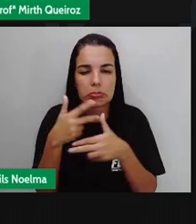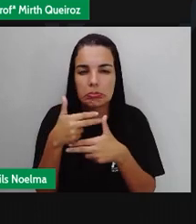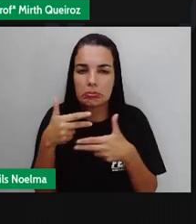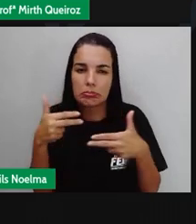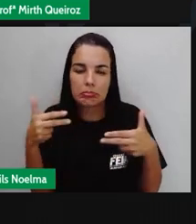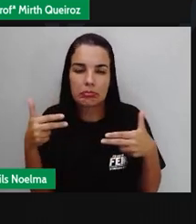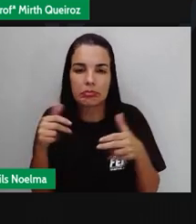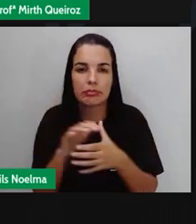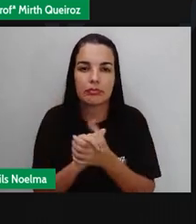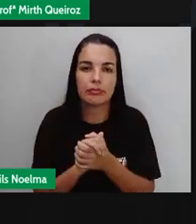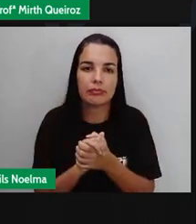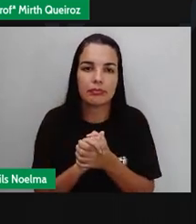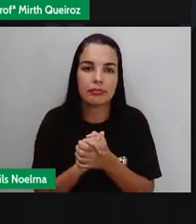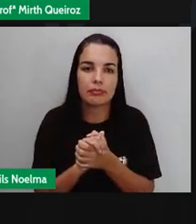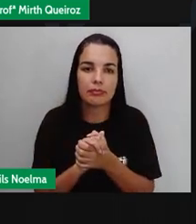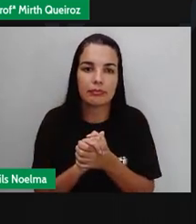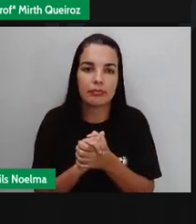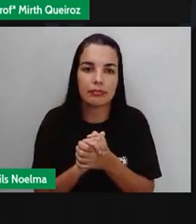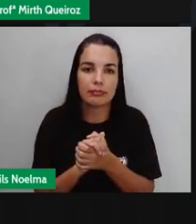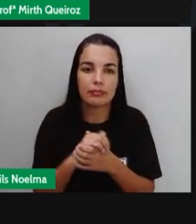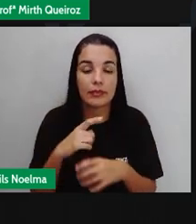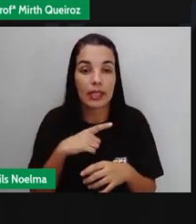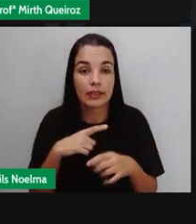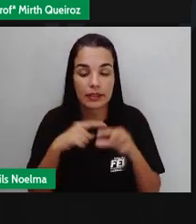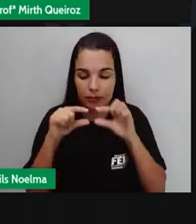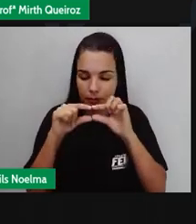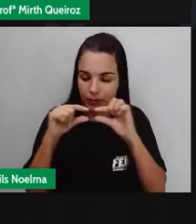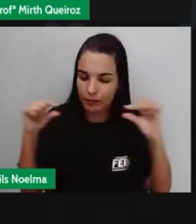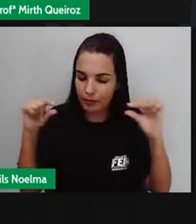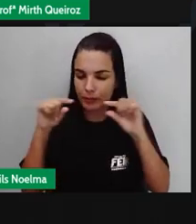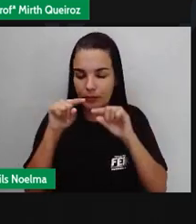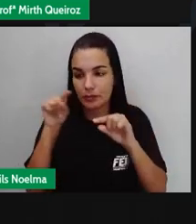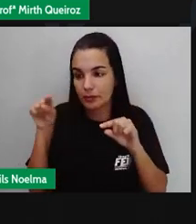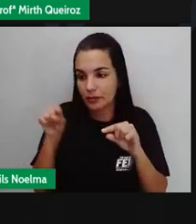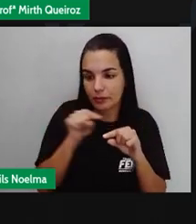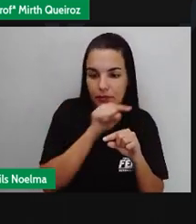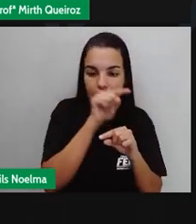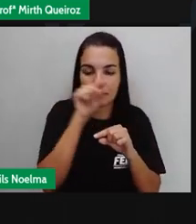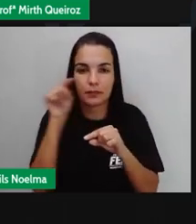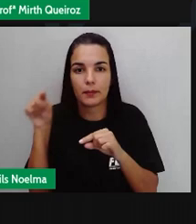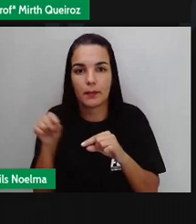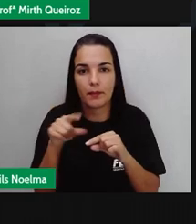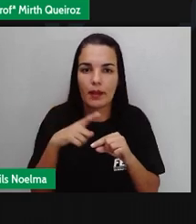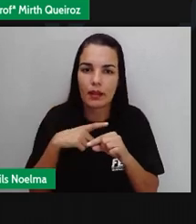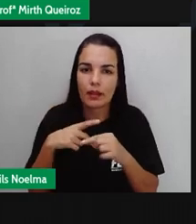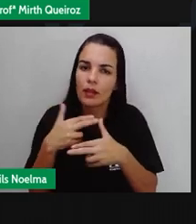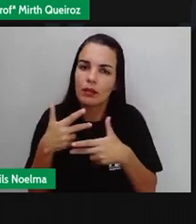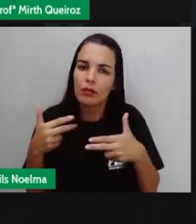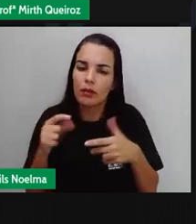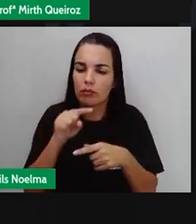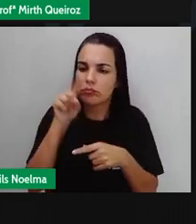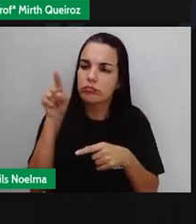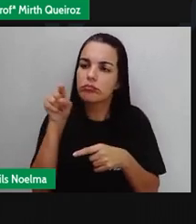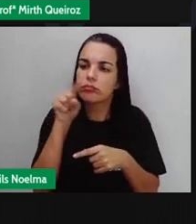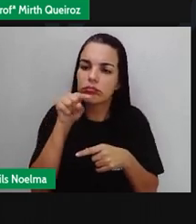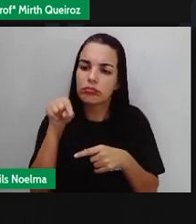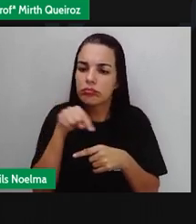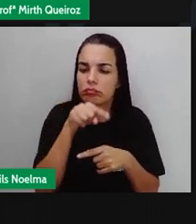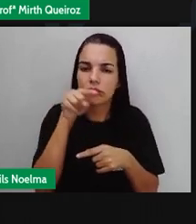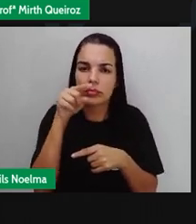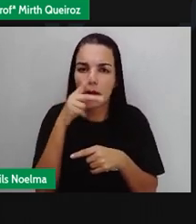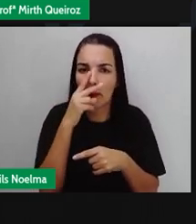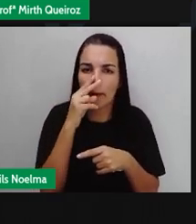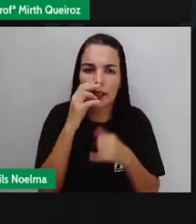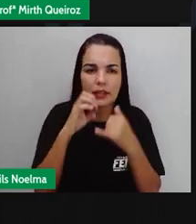Também existem bactérias em forma de bacilos, que são cilindros. E existem outros formatos, como o vibrião, que parece um